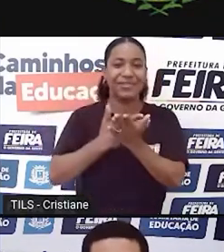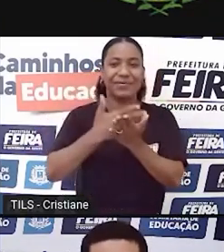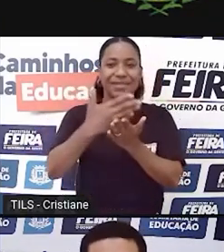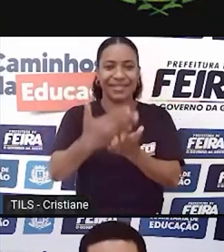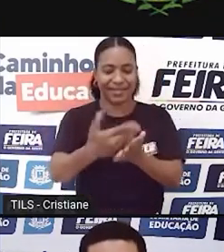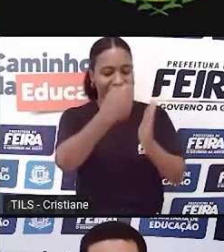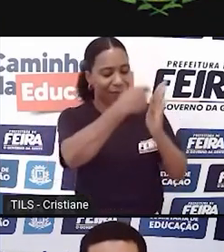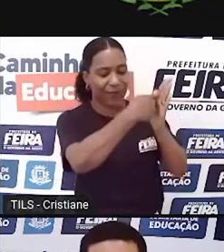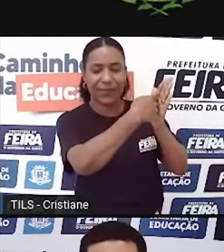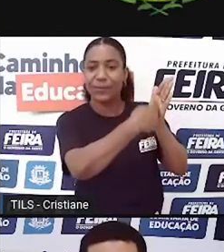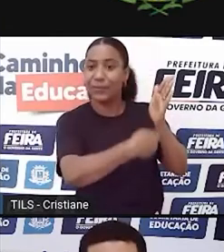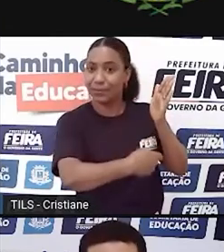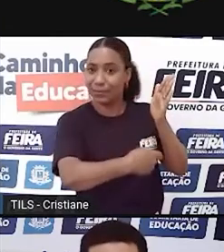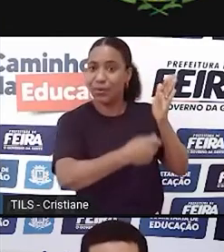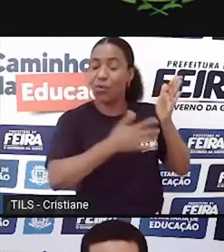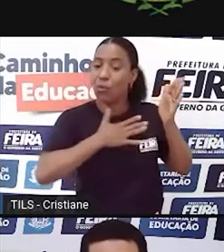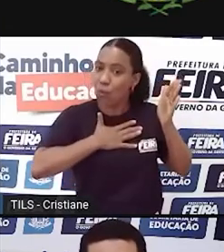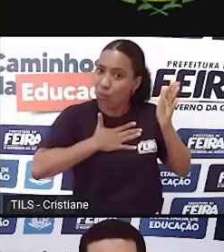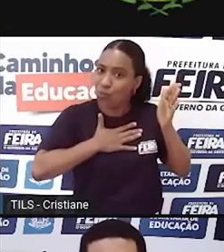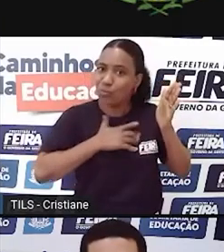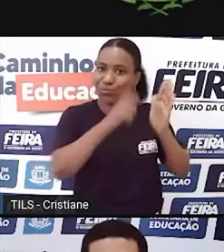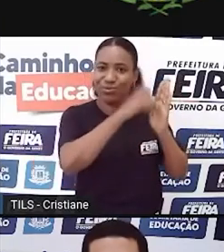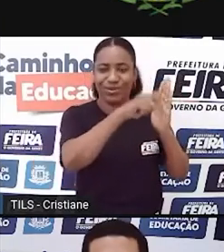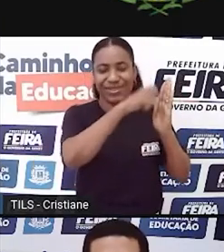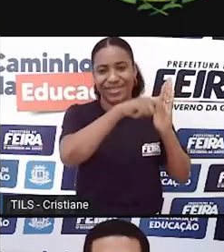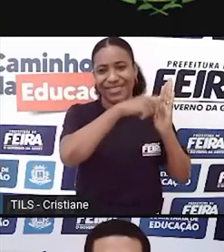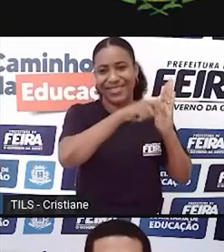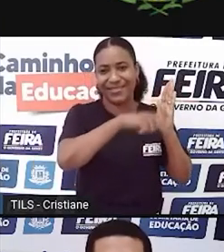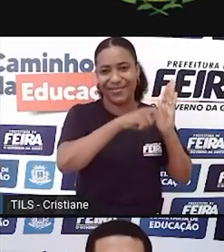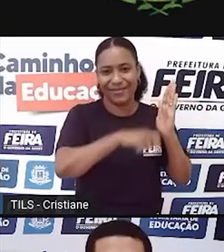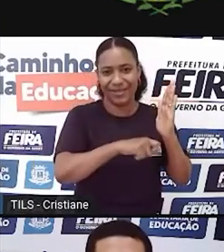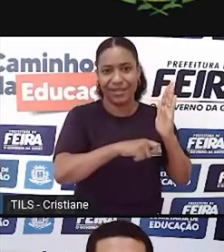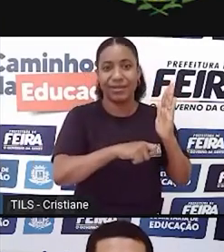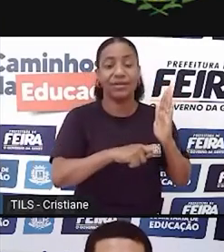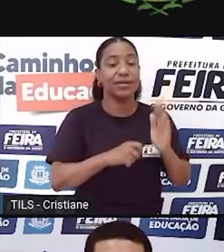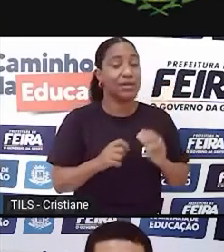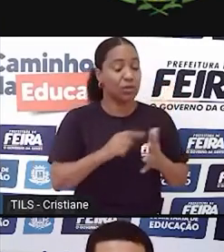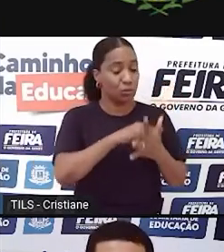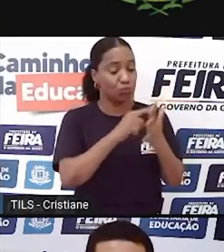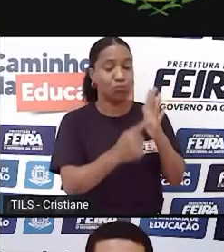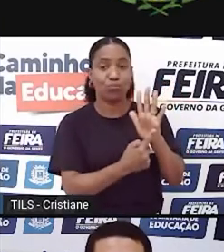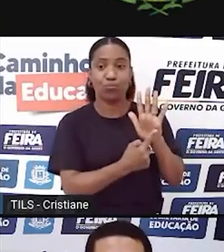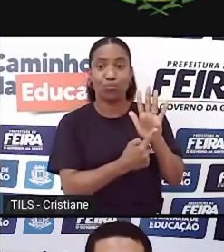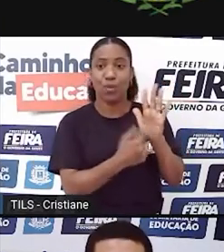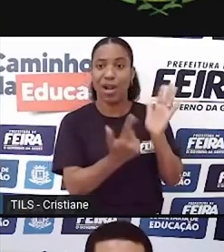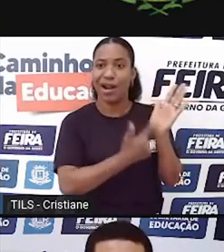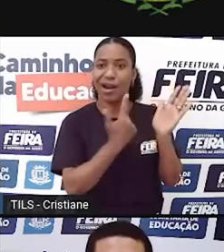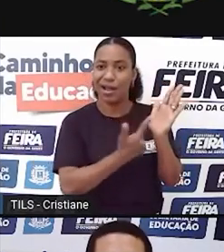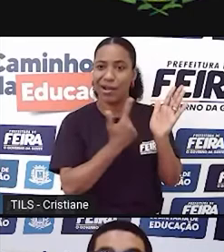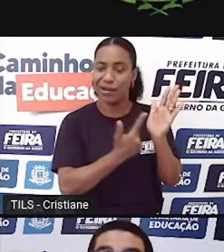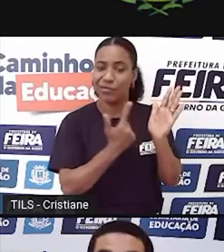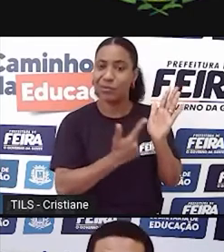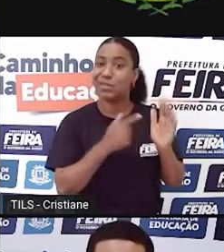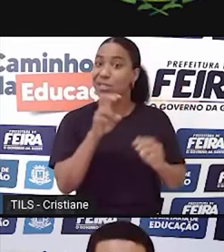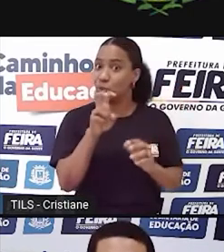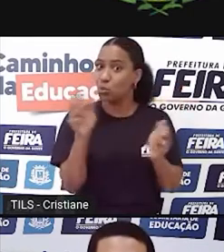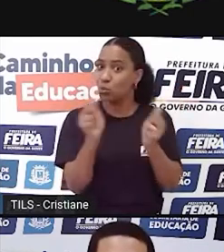de publicação, porque eu sempre escrevi, né? Principalmente com os estudantes, eu tenho cinco livros publicados com meus estudantes.